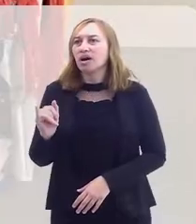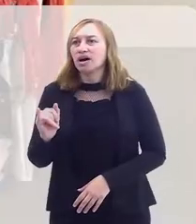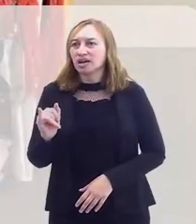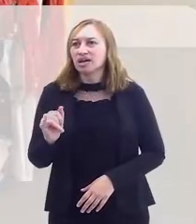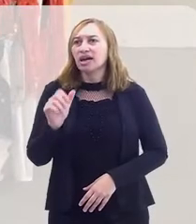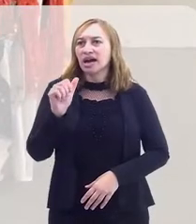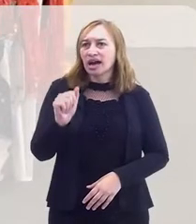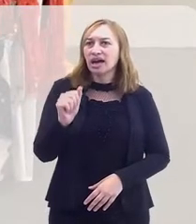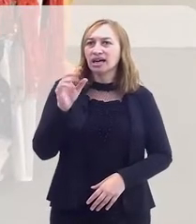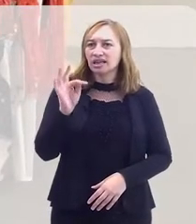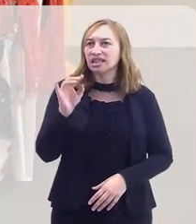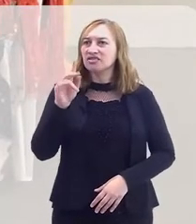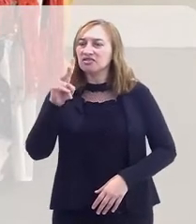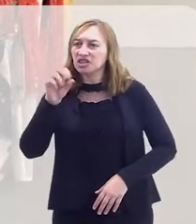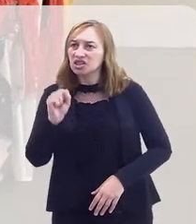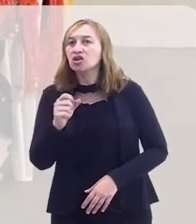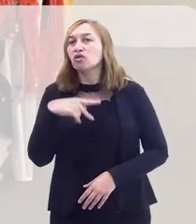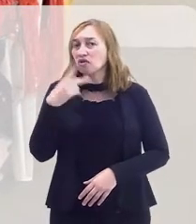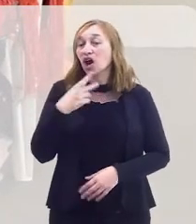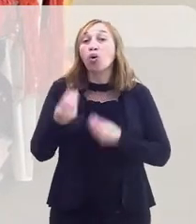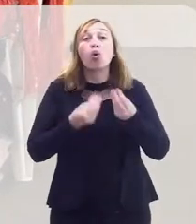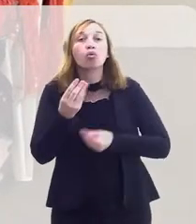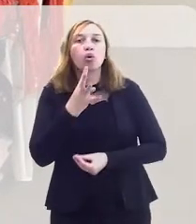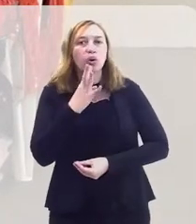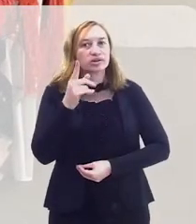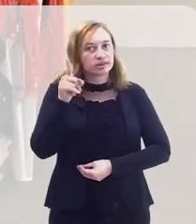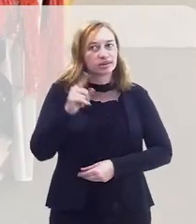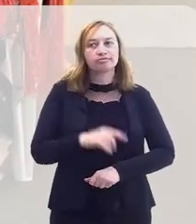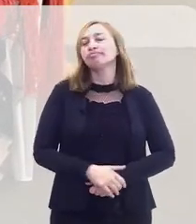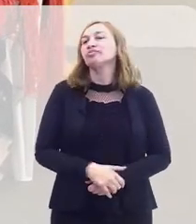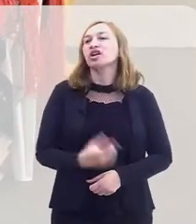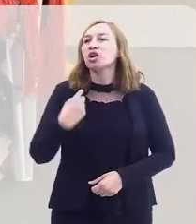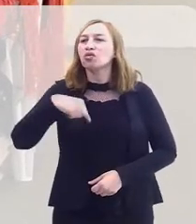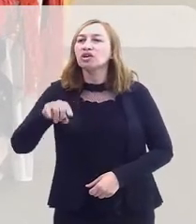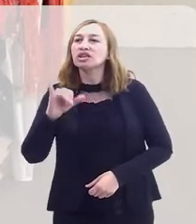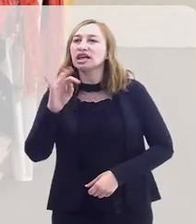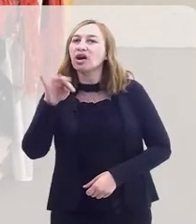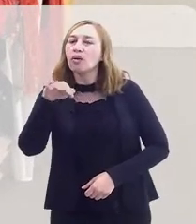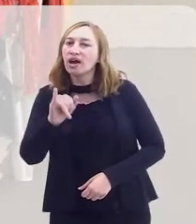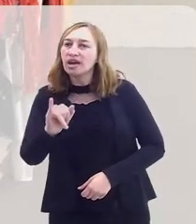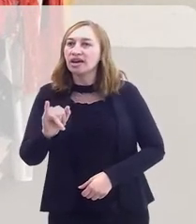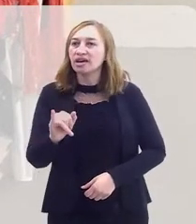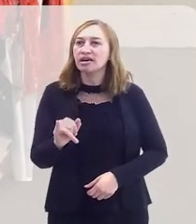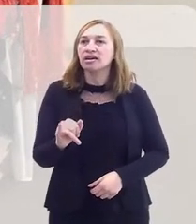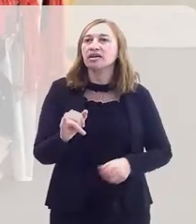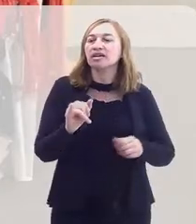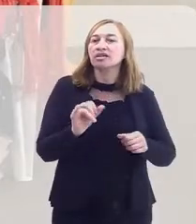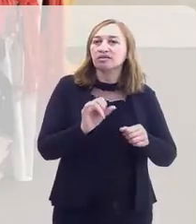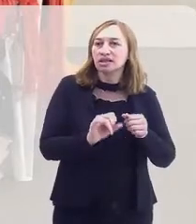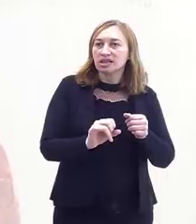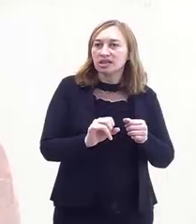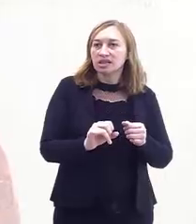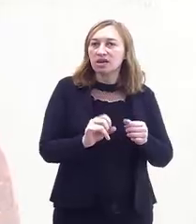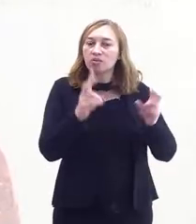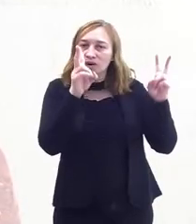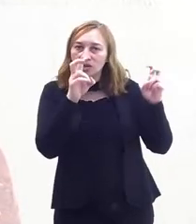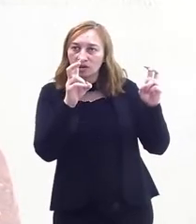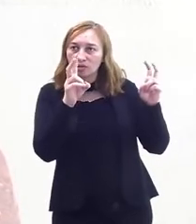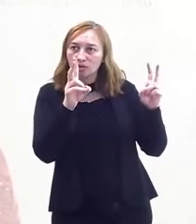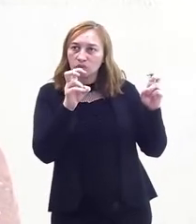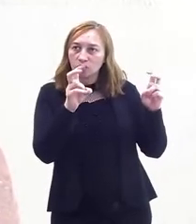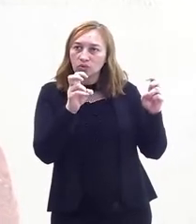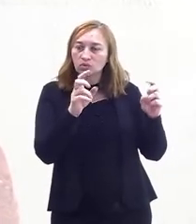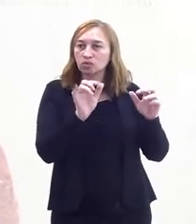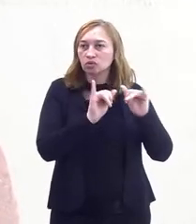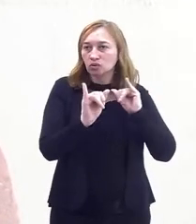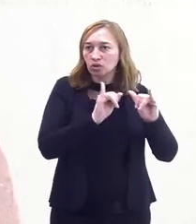apaixonado pela cultura. Ele era ativista, gente, porque eu vou dizer como é que eu conheci ele. Eu fui a Itaguaí para fazer uma matéria contra os ciganos,